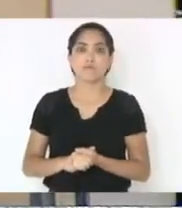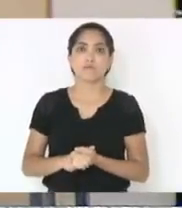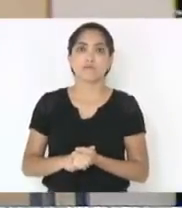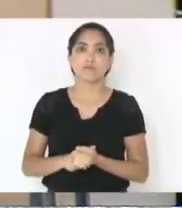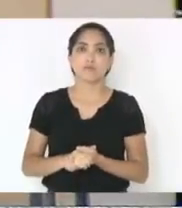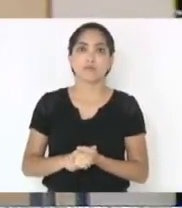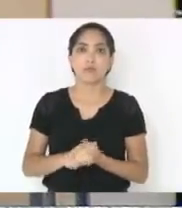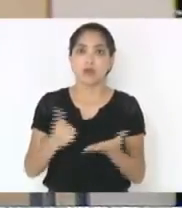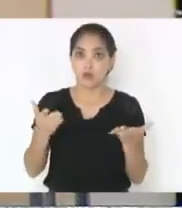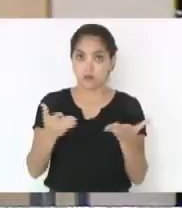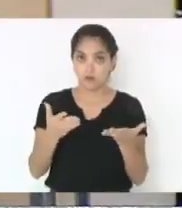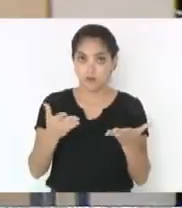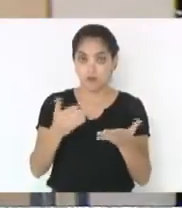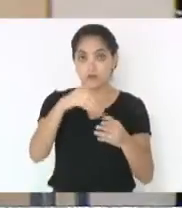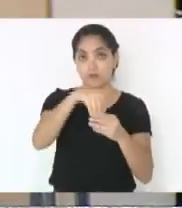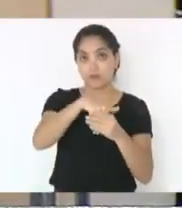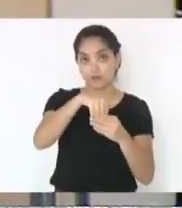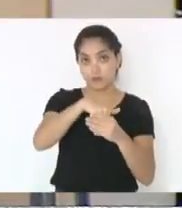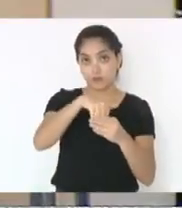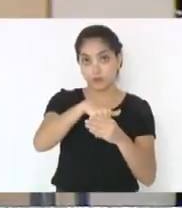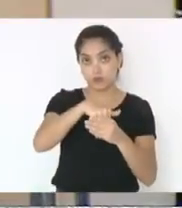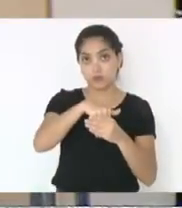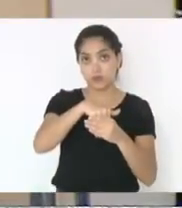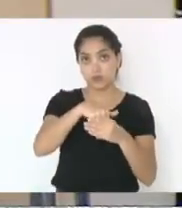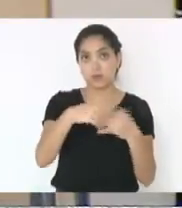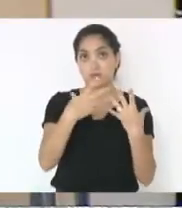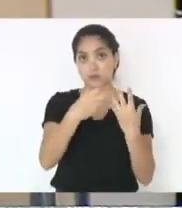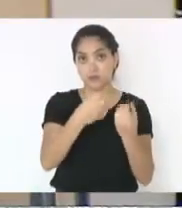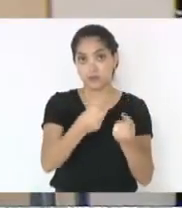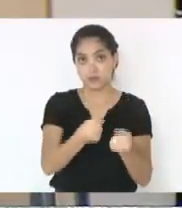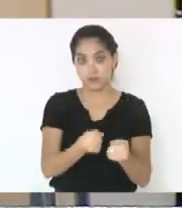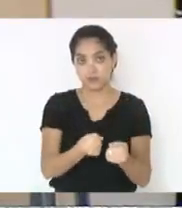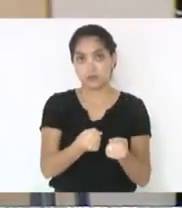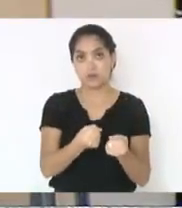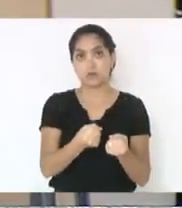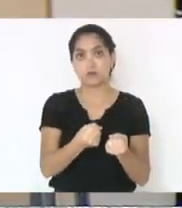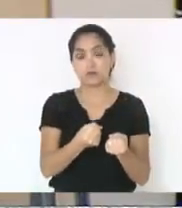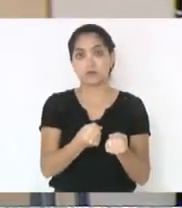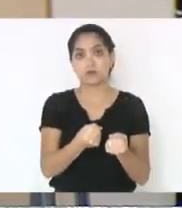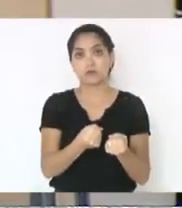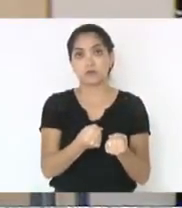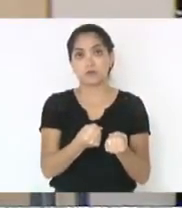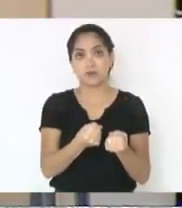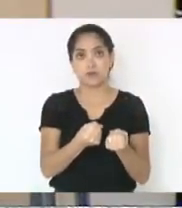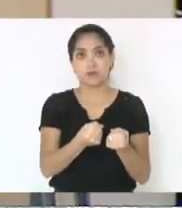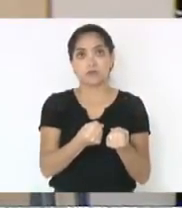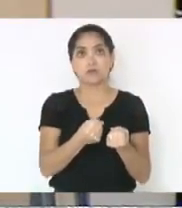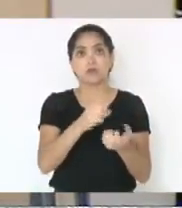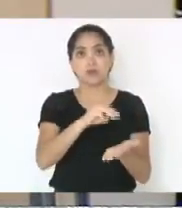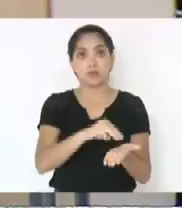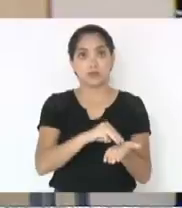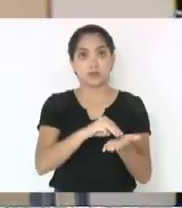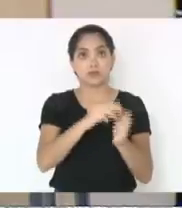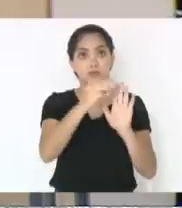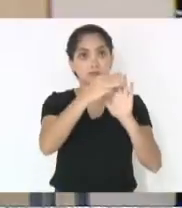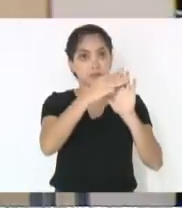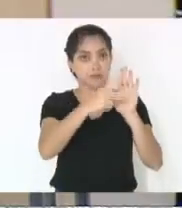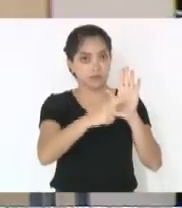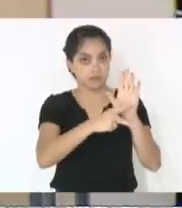Agora, sim, vamos votar a admissibilidade das medidas provisórias.